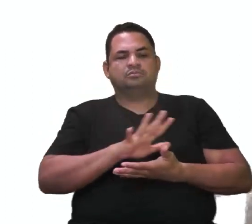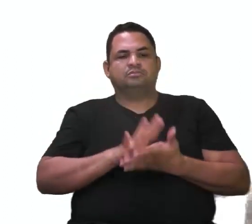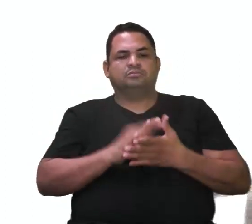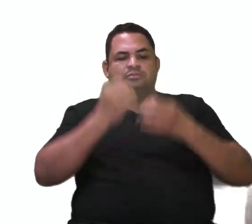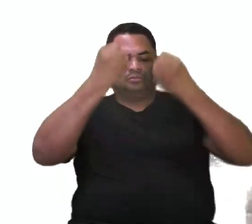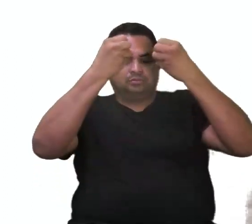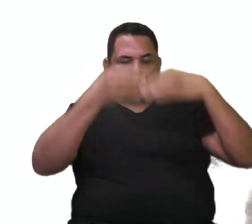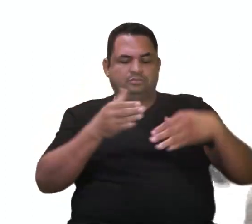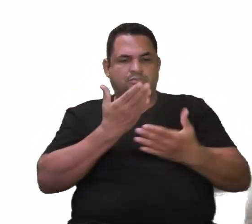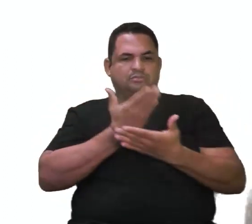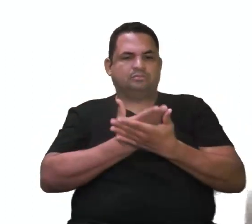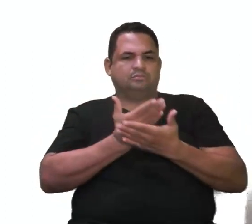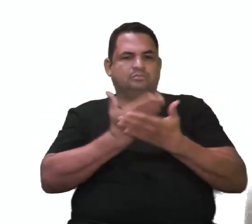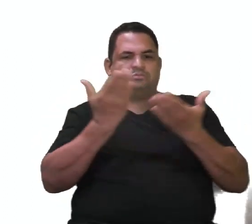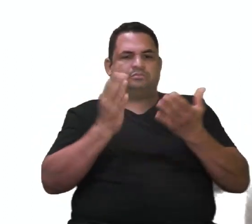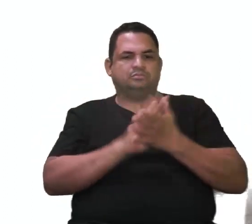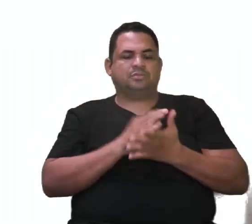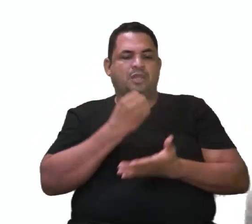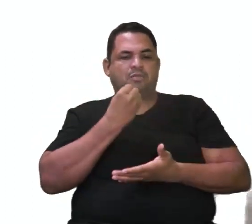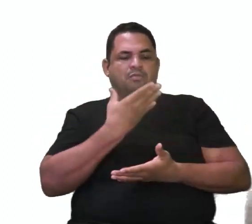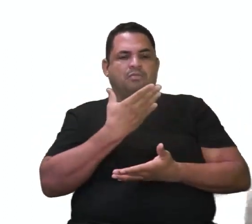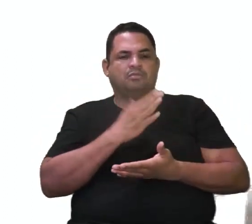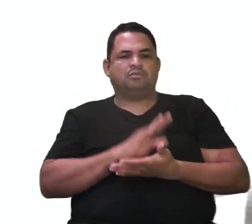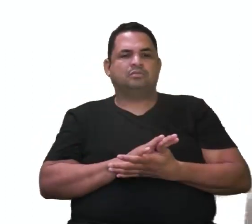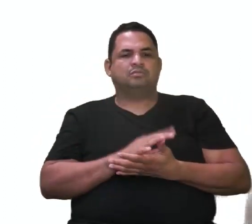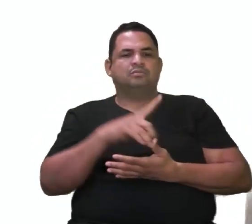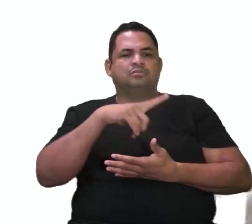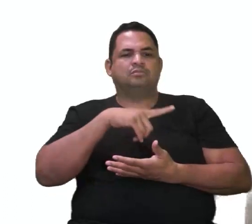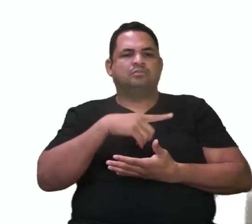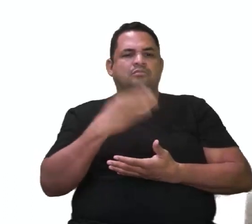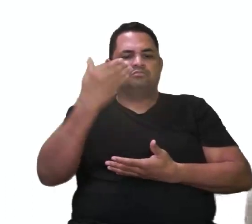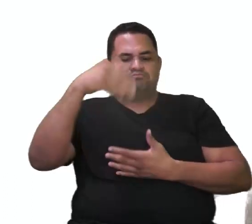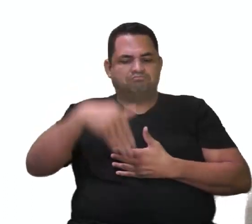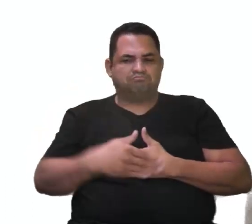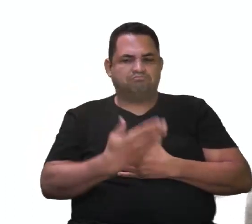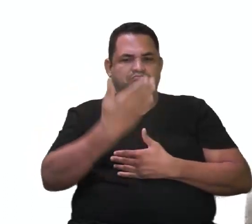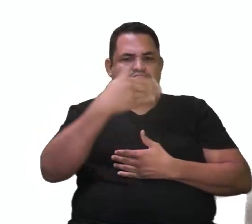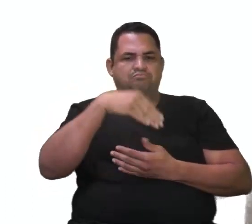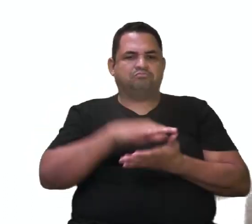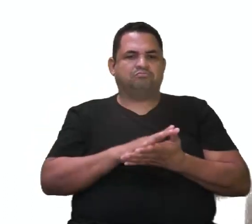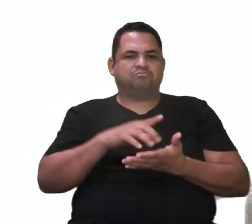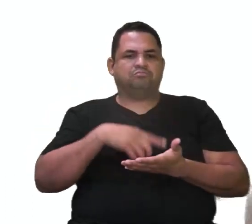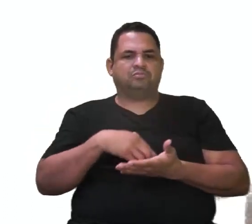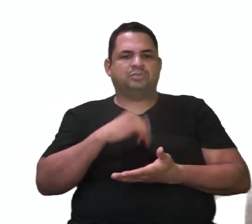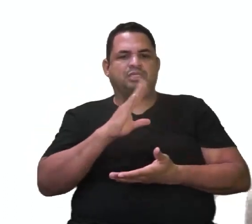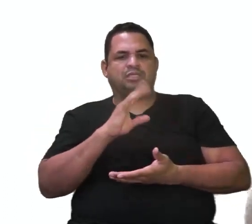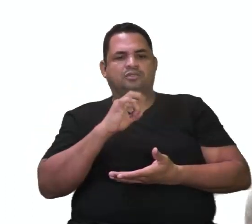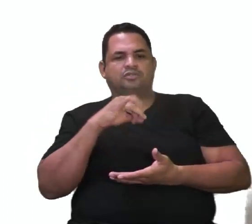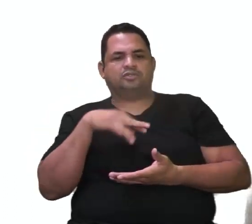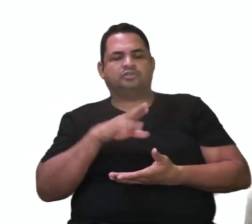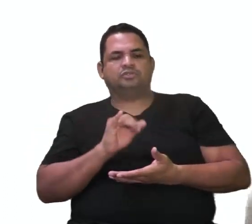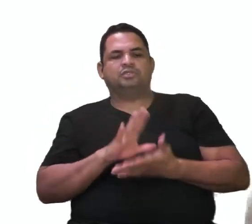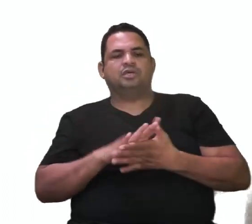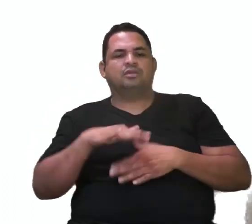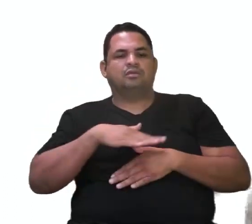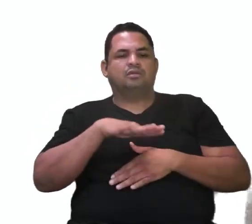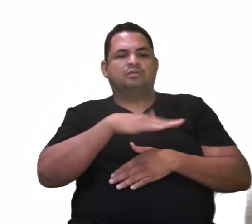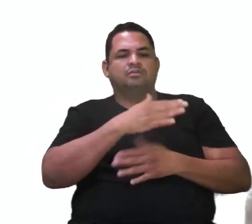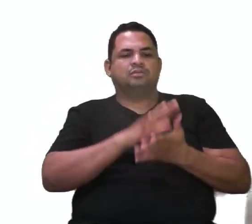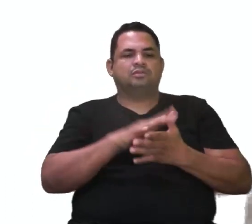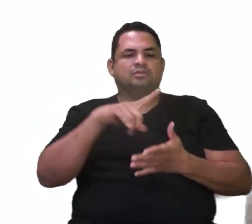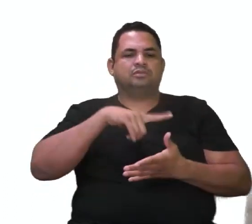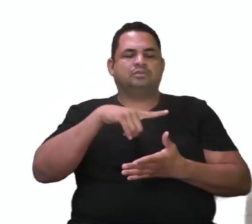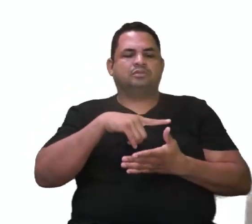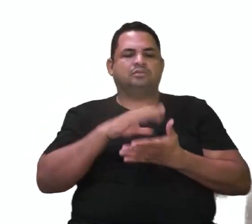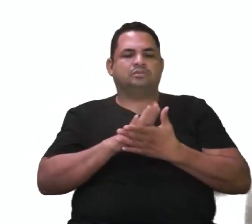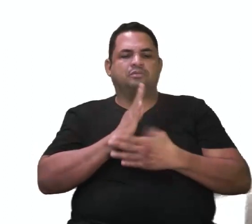tratou na aula, tá bom? Então, você tem aí o golfinho, você tem o quetiosauro, que é o réptil, e você